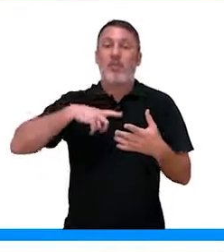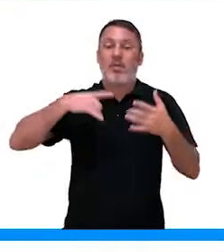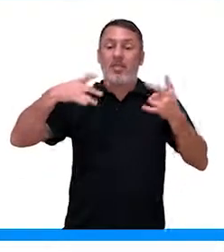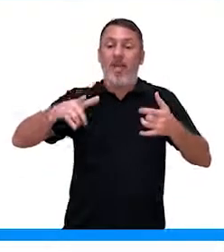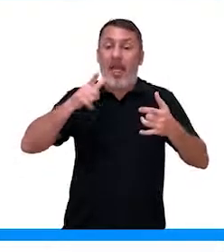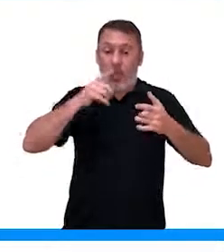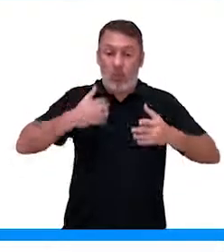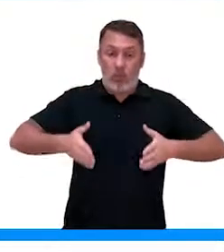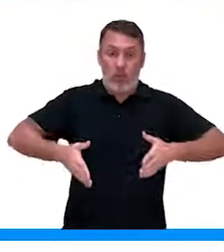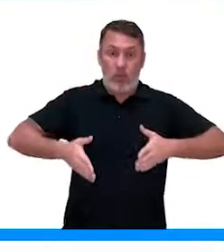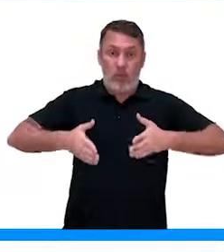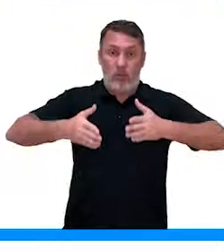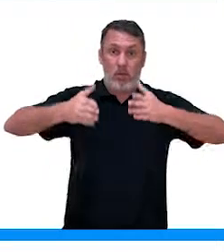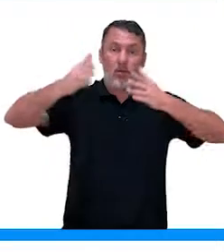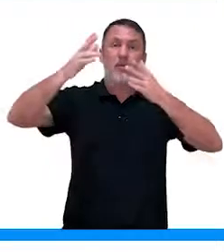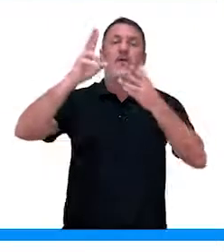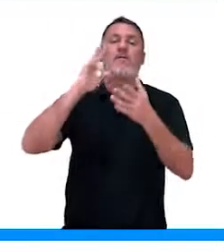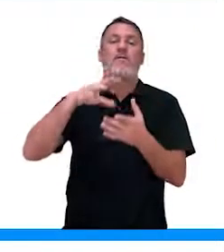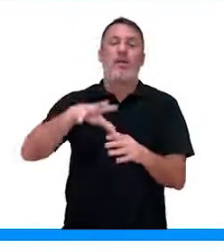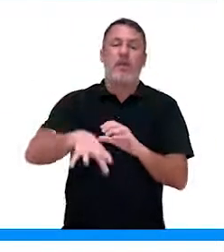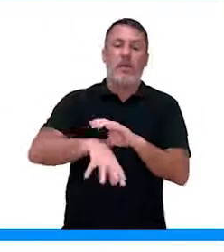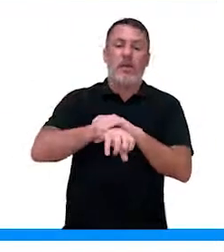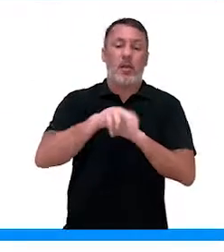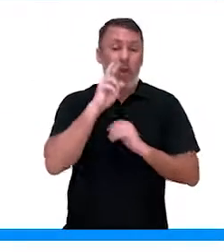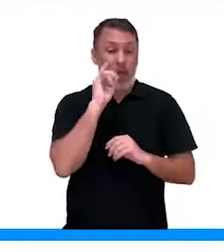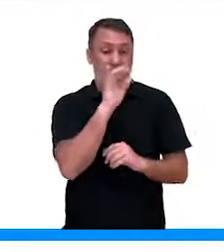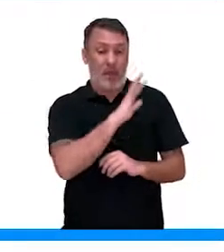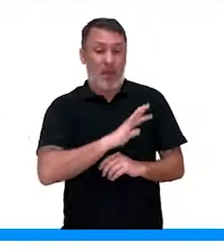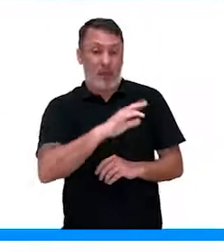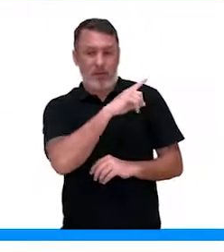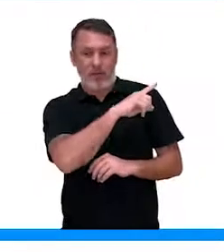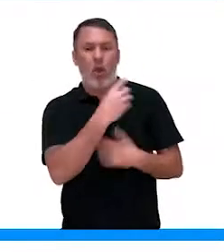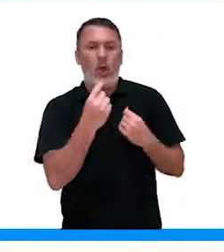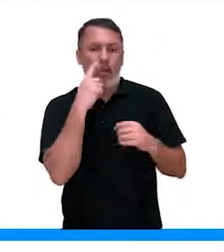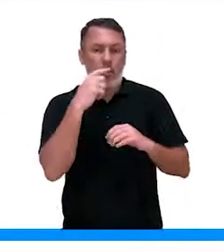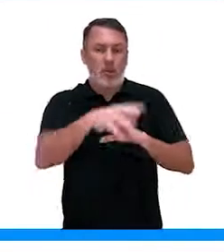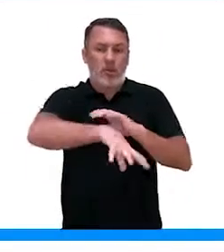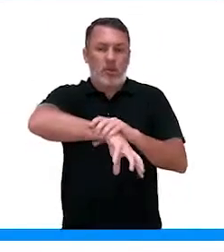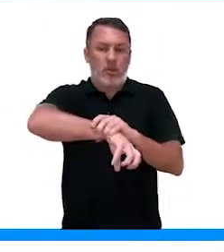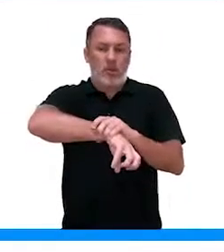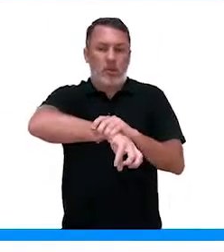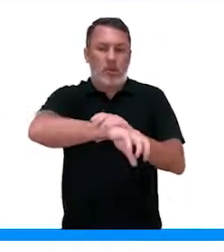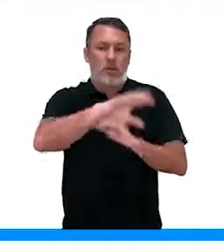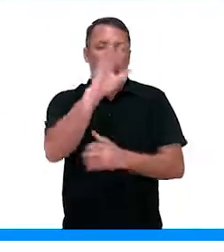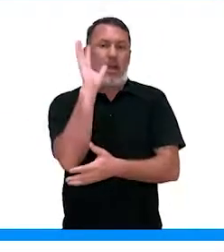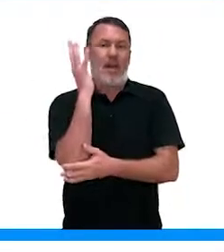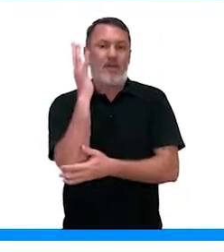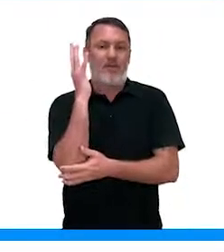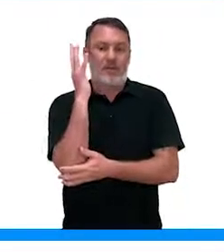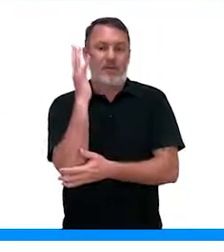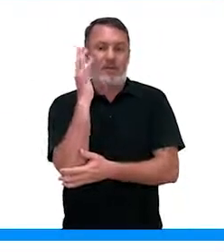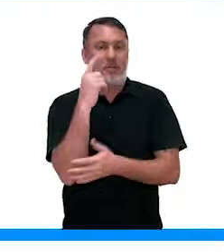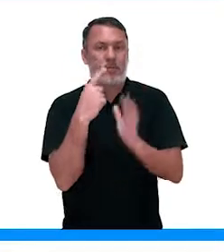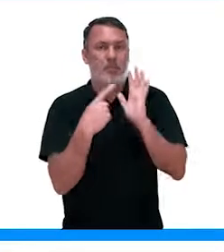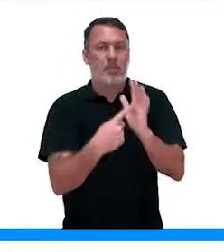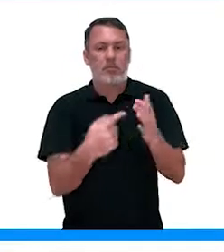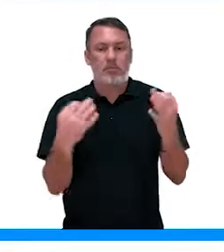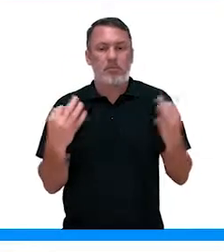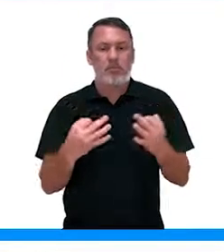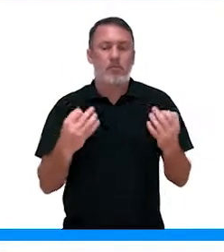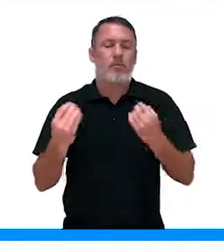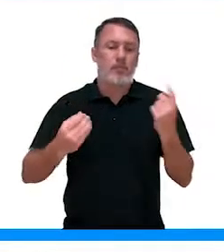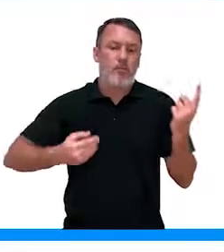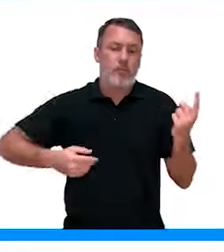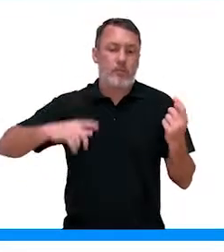líquida se eleva desde a raiz. Então, na imagem que está representada pra vocês, mostra isso muito bem. A gente